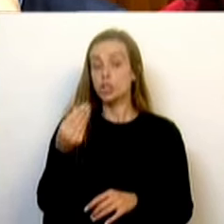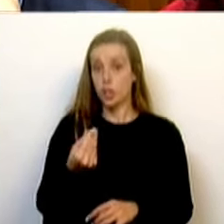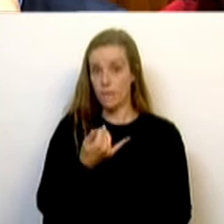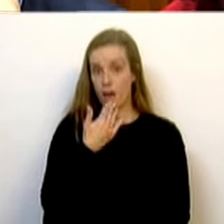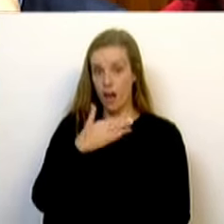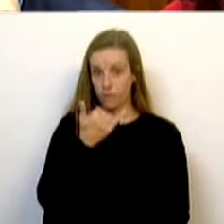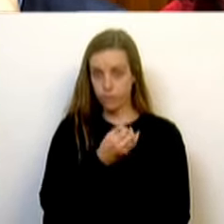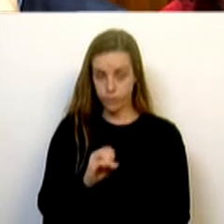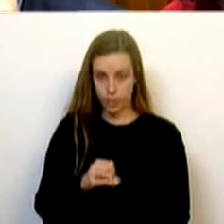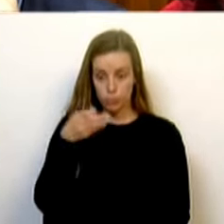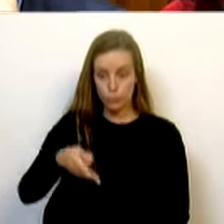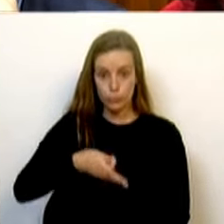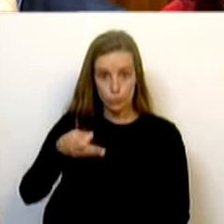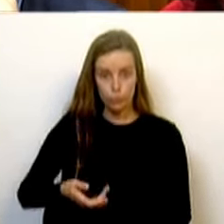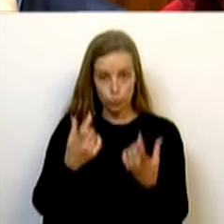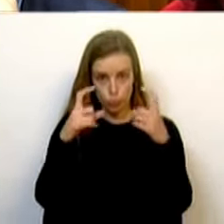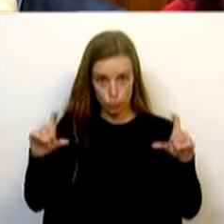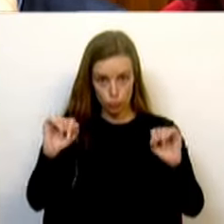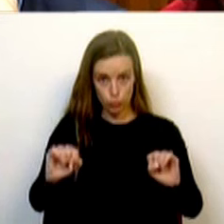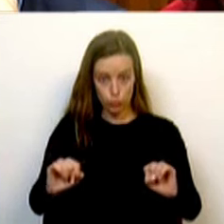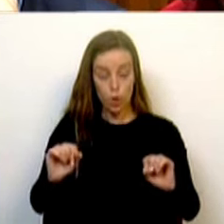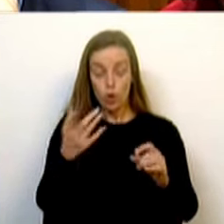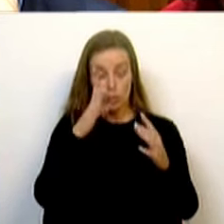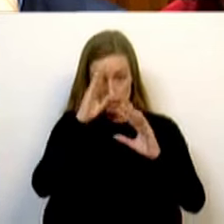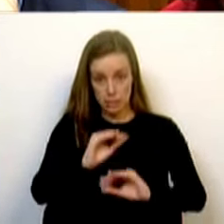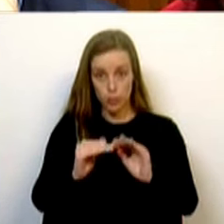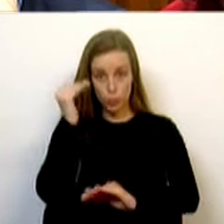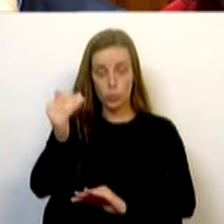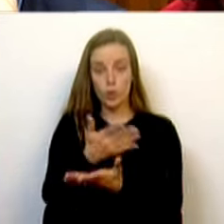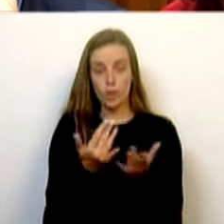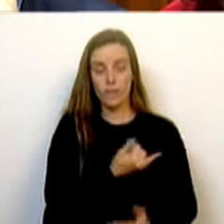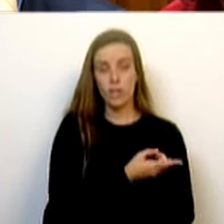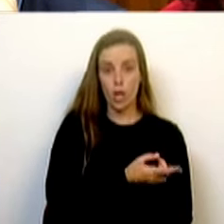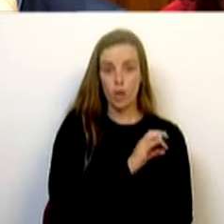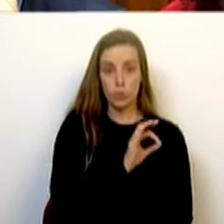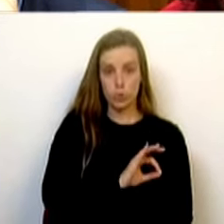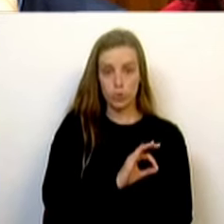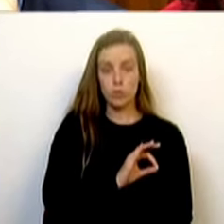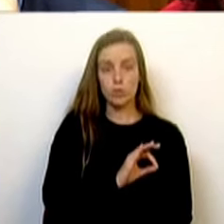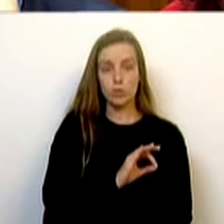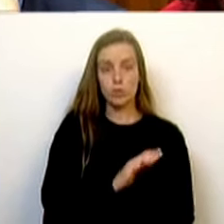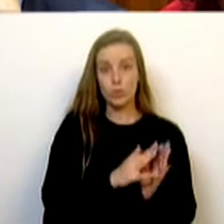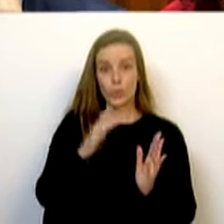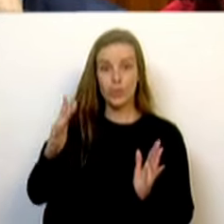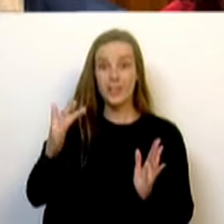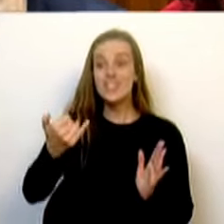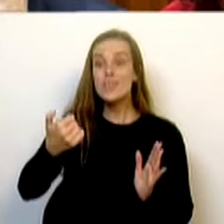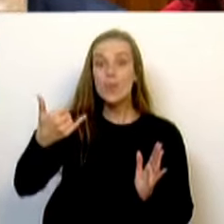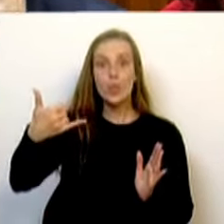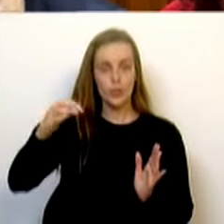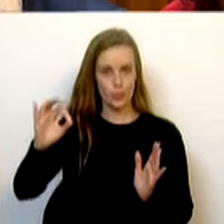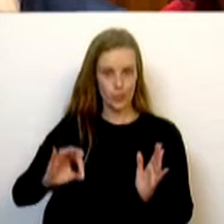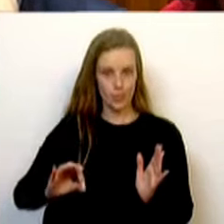a frequentar o ensino superior passaram de 39% para 52%. Sim,